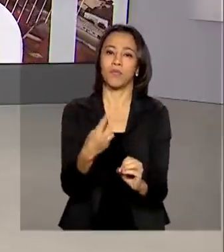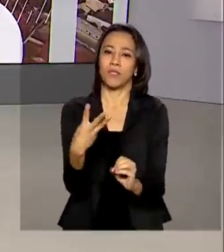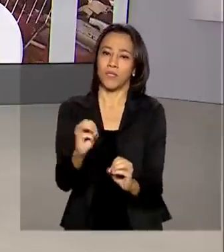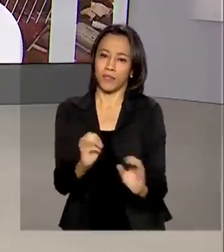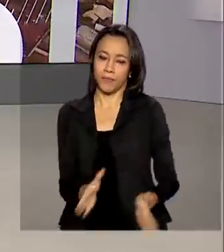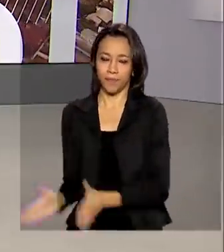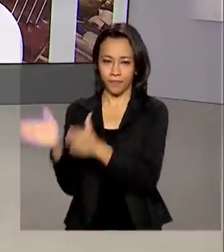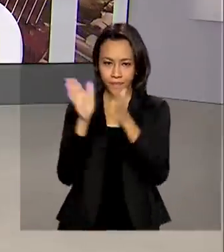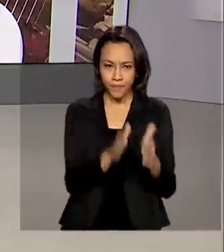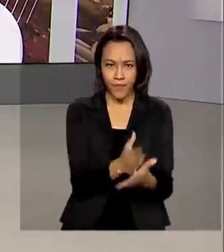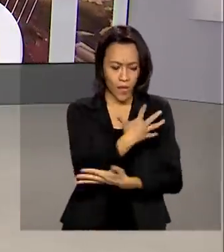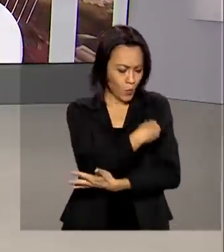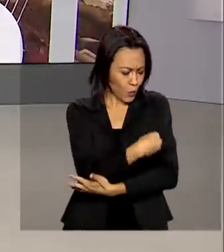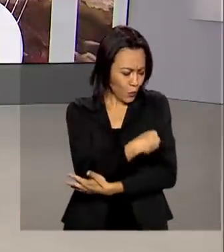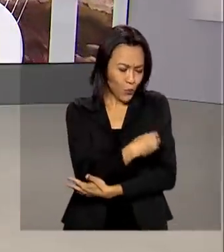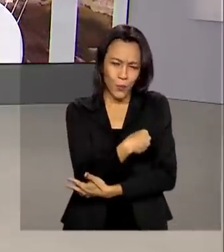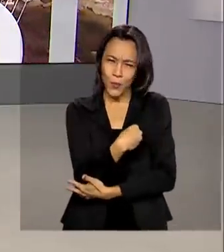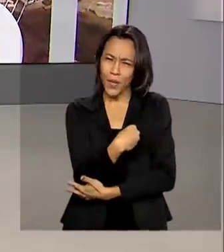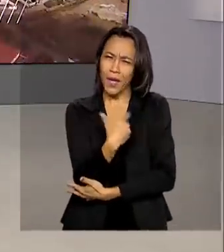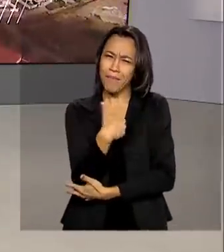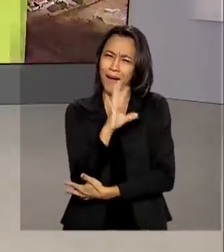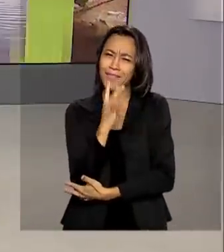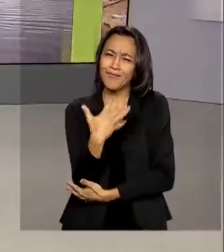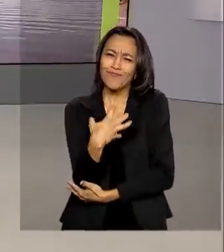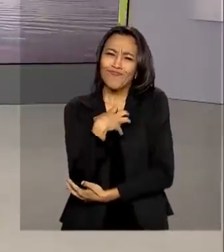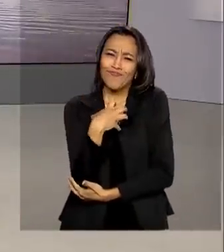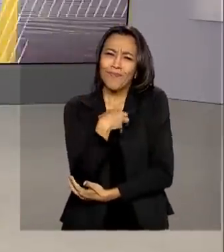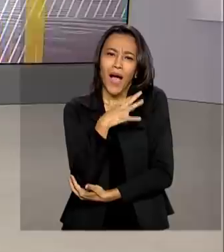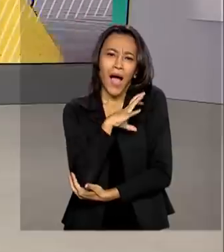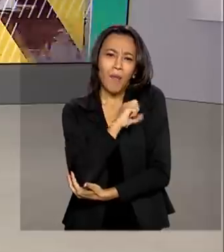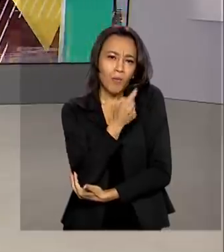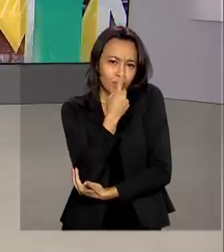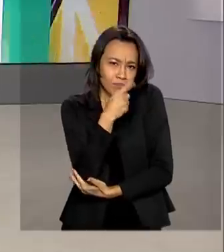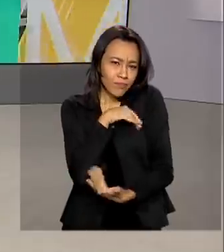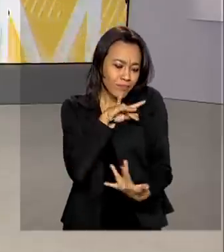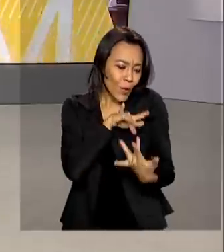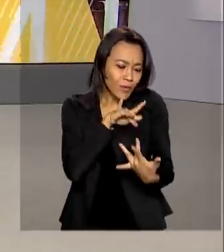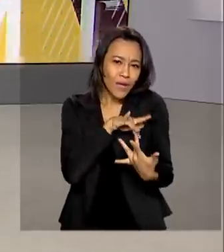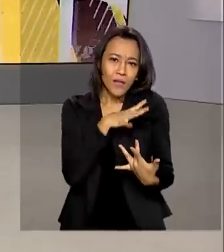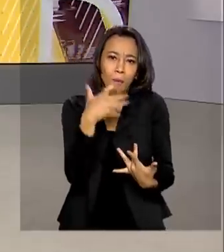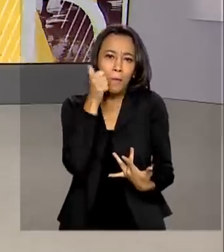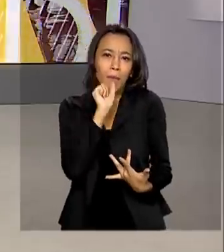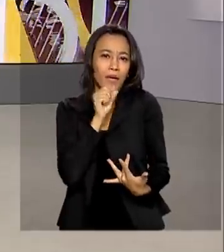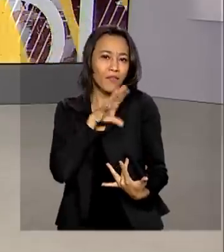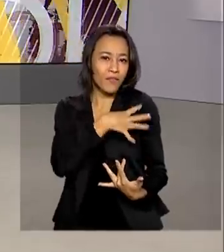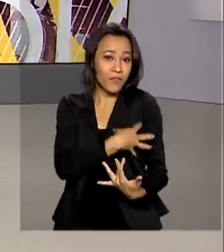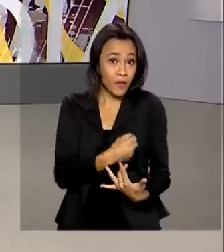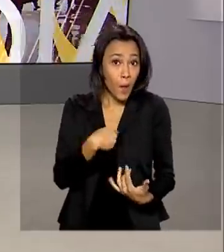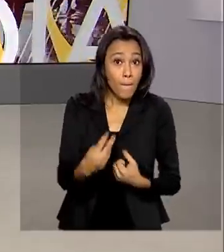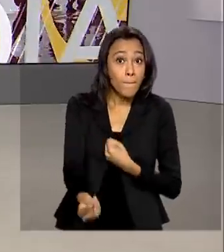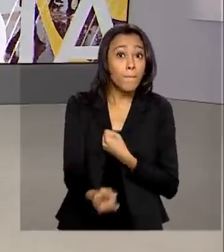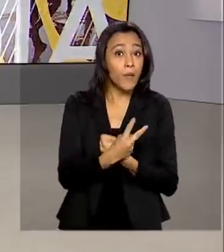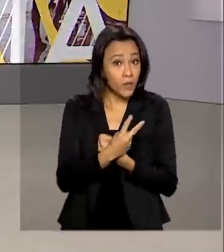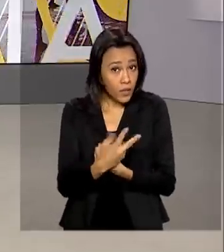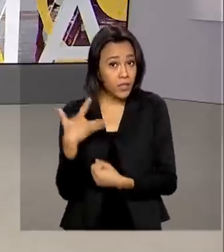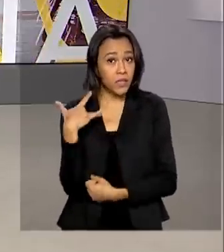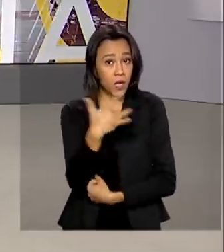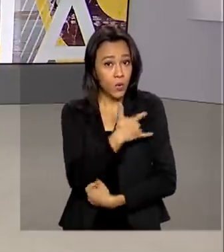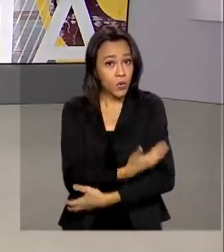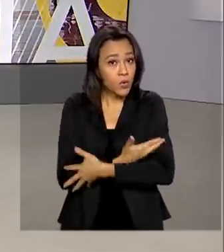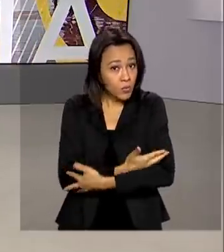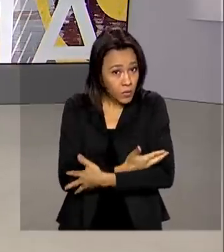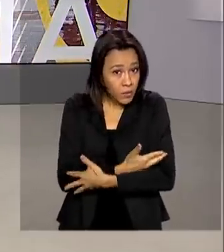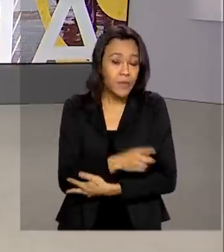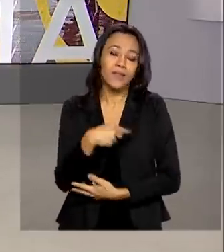Amamentar é muito mais que um ato de amor e conexão mãe e filho. O leite materno garante proteção ao bebê e também traz